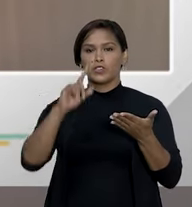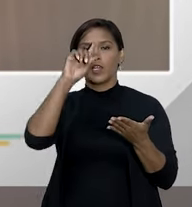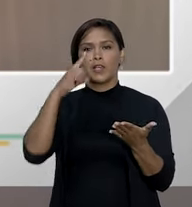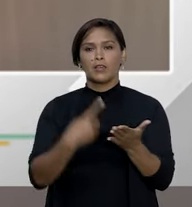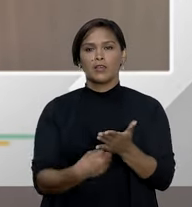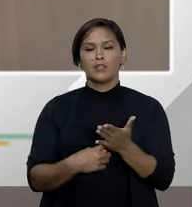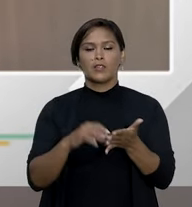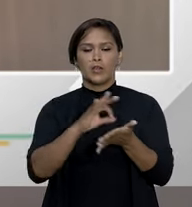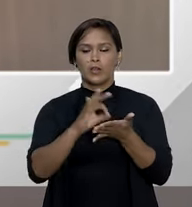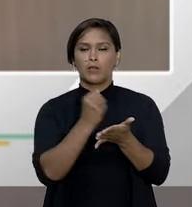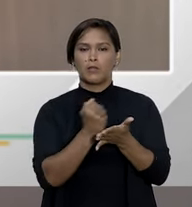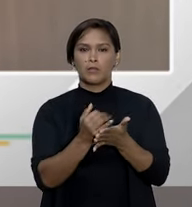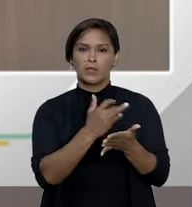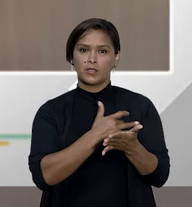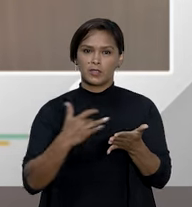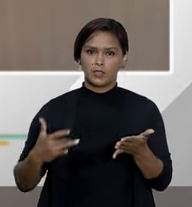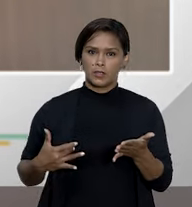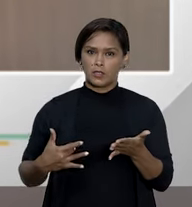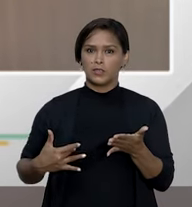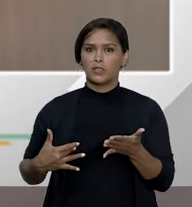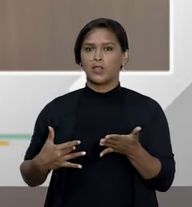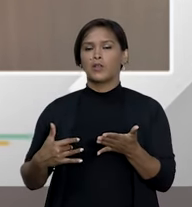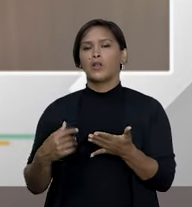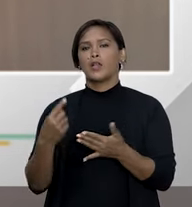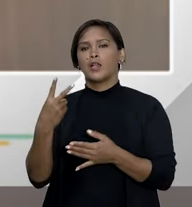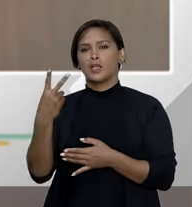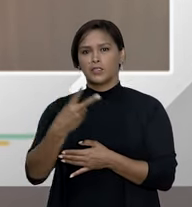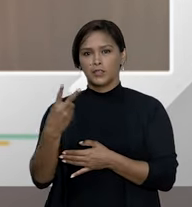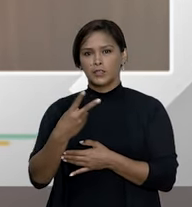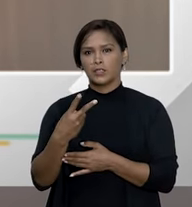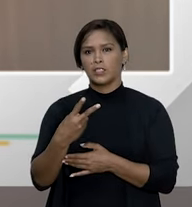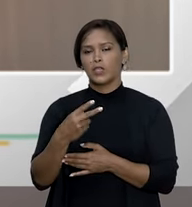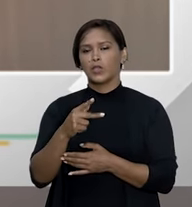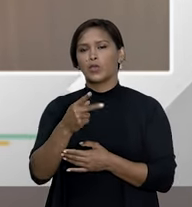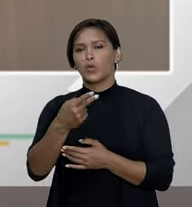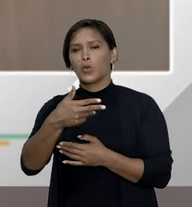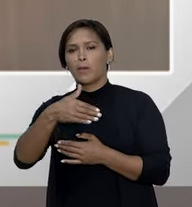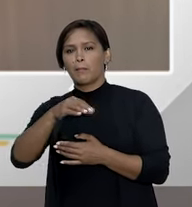é a casa com a despesa da frente é uma segunda prótese eu acho que